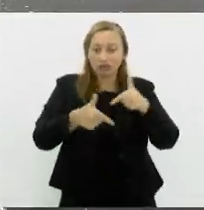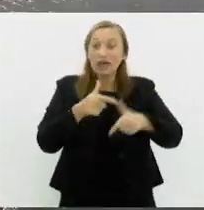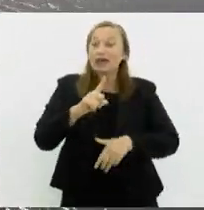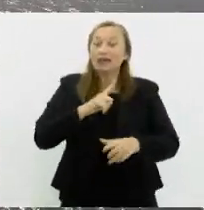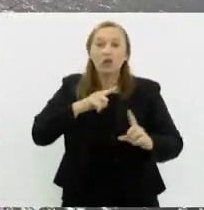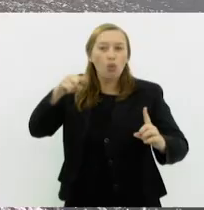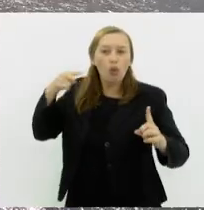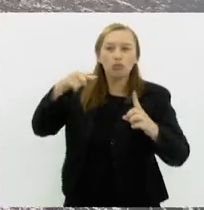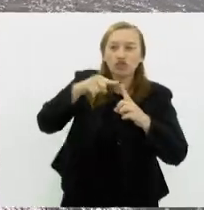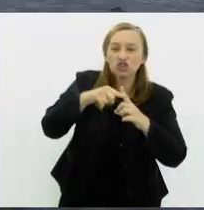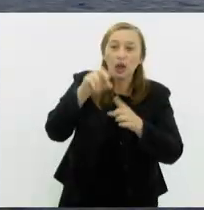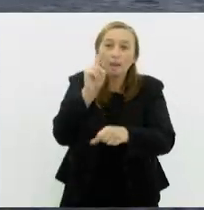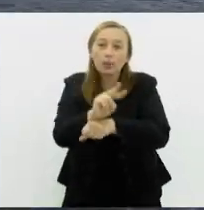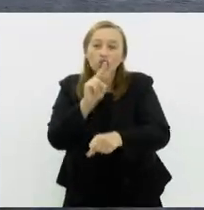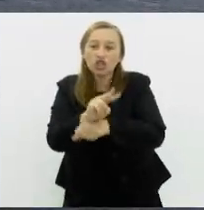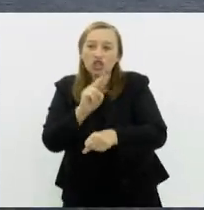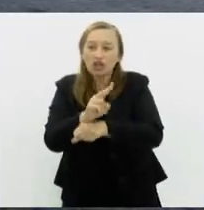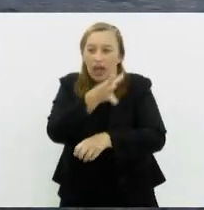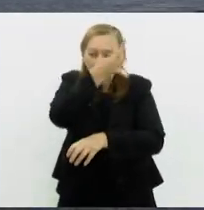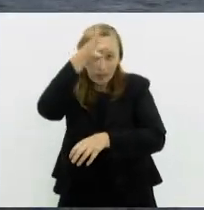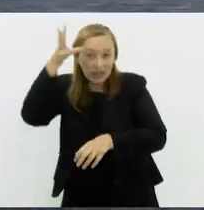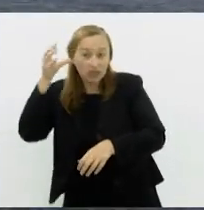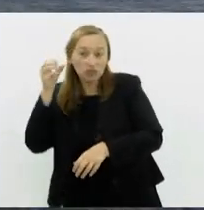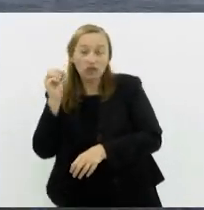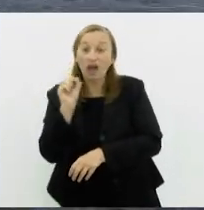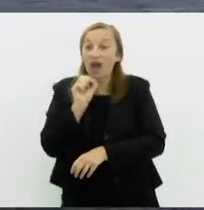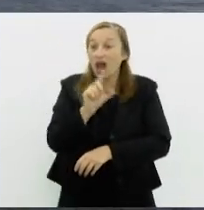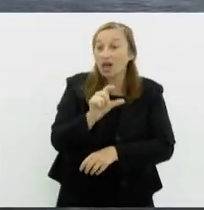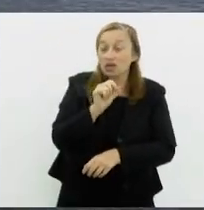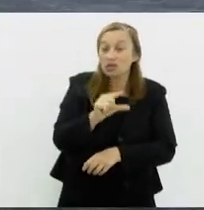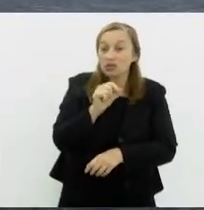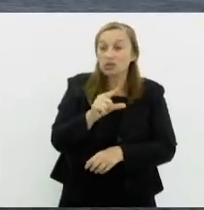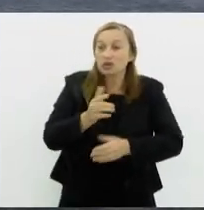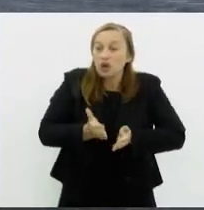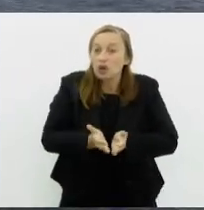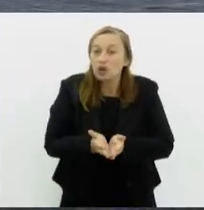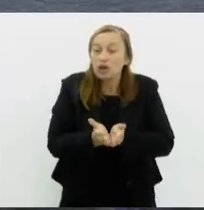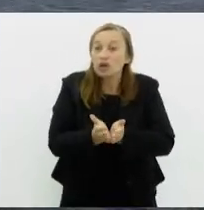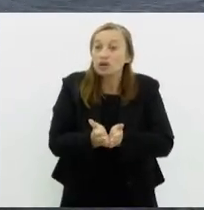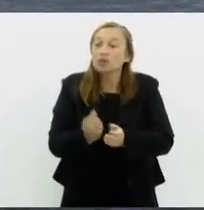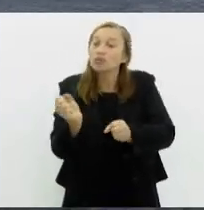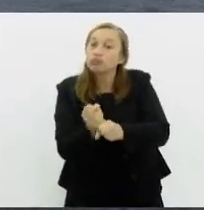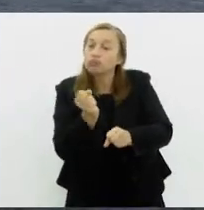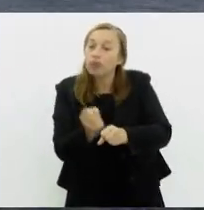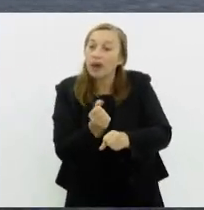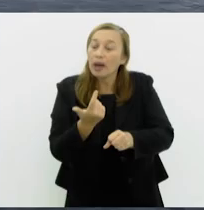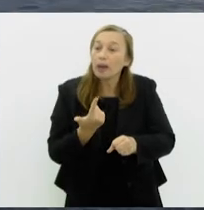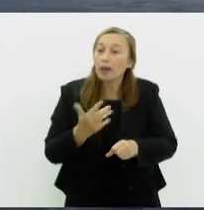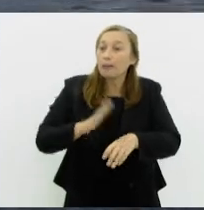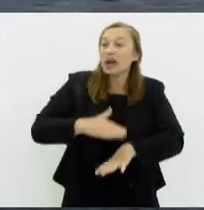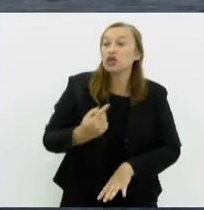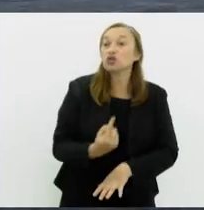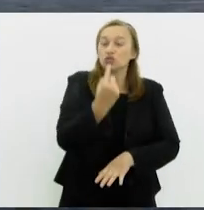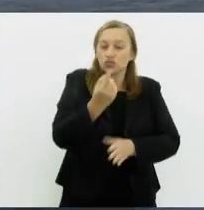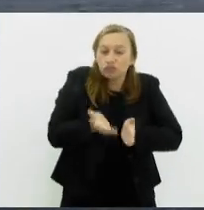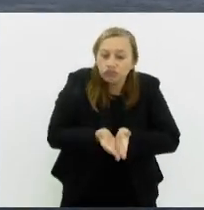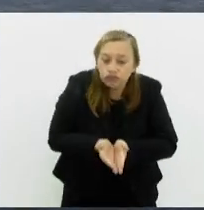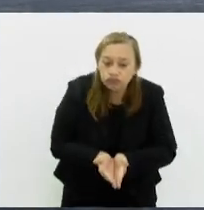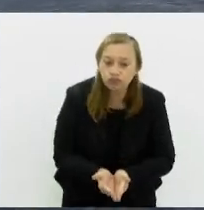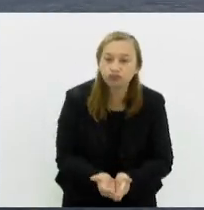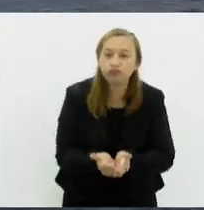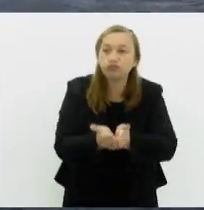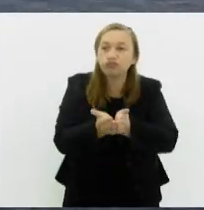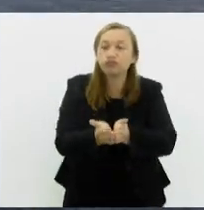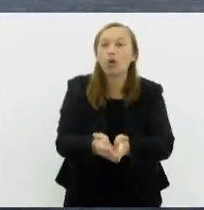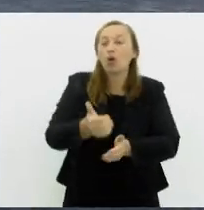proteger a Amazônia Azul. Estão previstas ainda a entrega de mais um submarino convencional, o Angostura, e a fabricação do primeiro